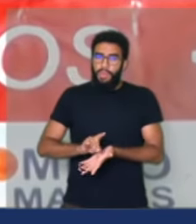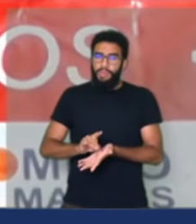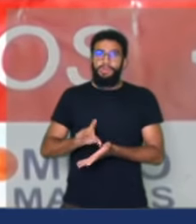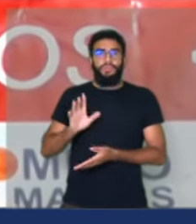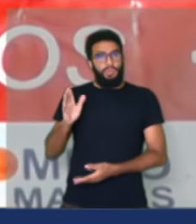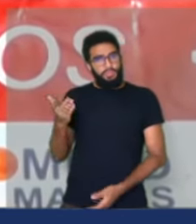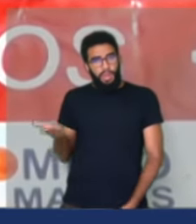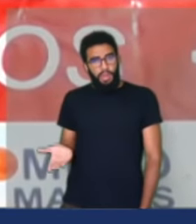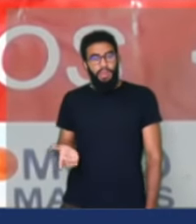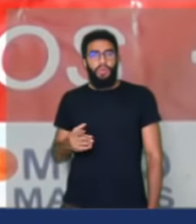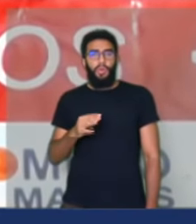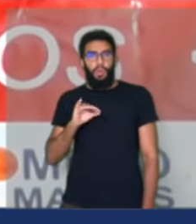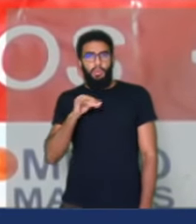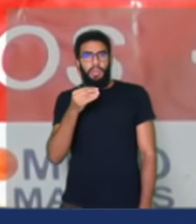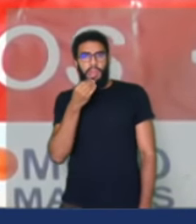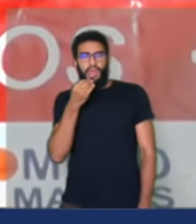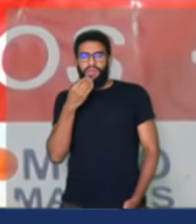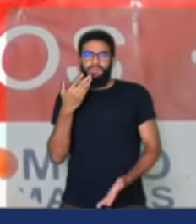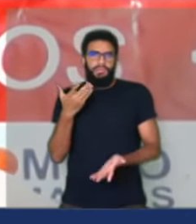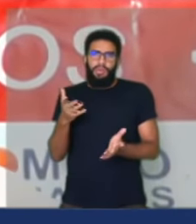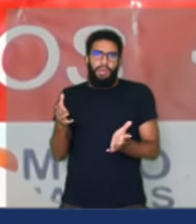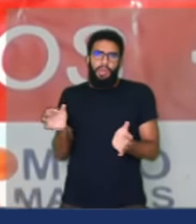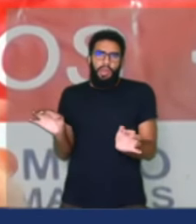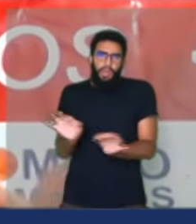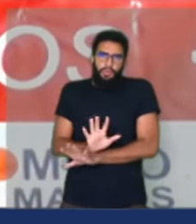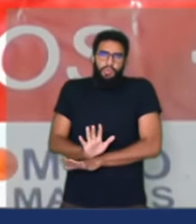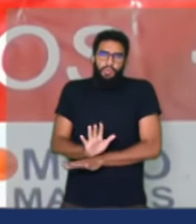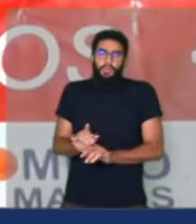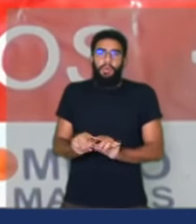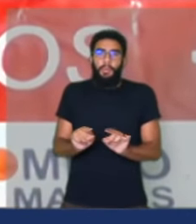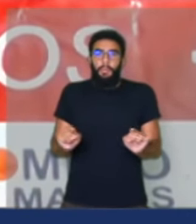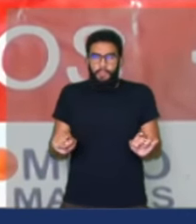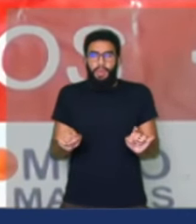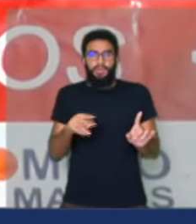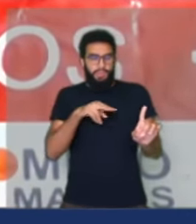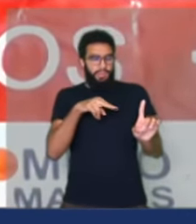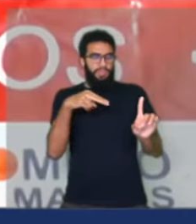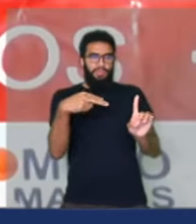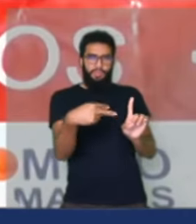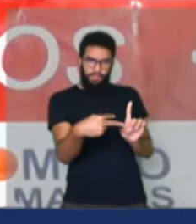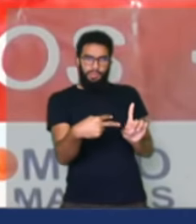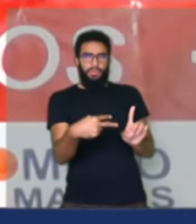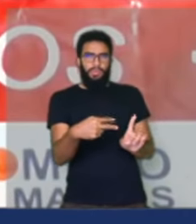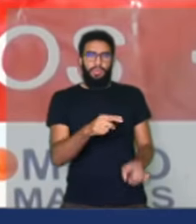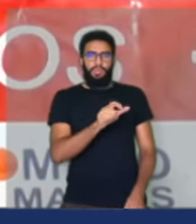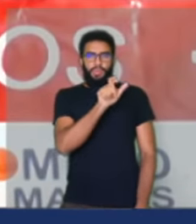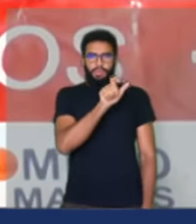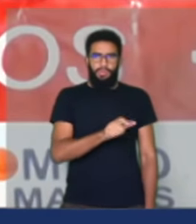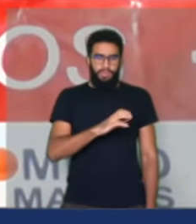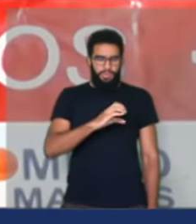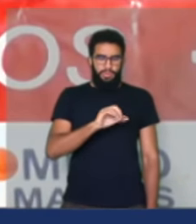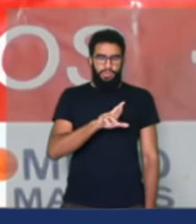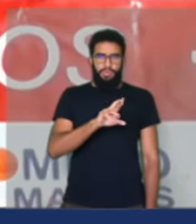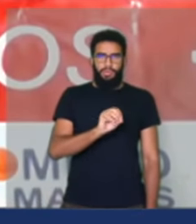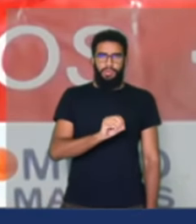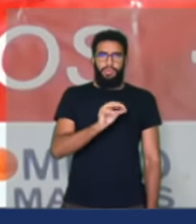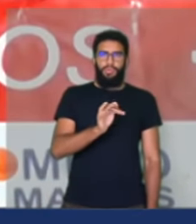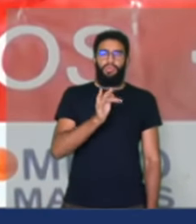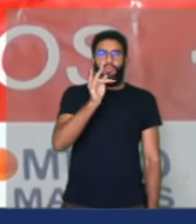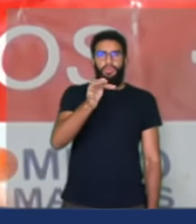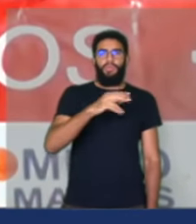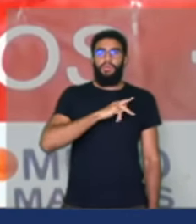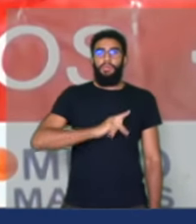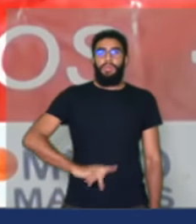governar. E agora, ante a perspectiva do Ciro poder ser o presidente da República, eles estão